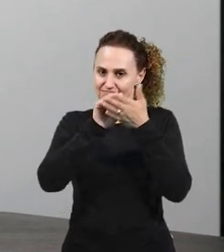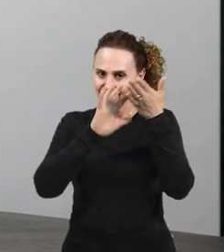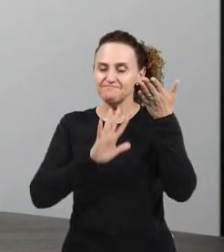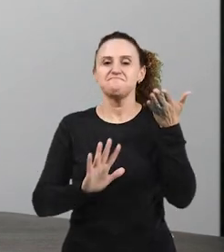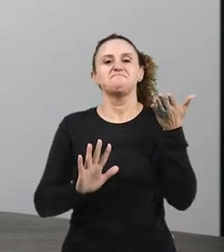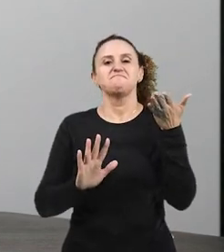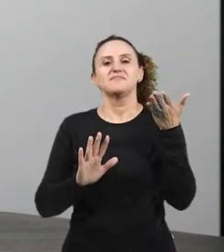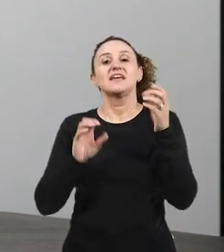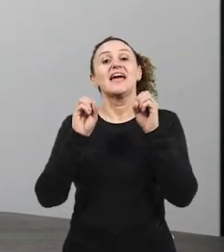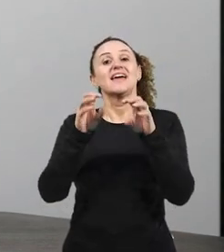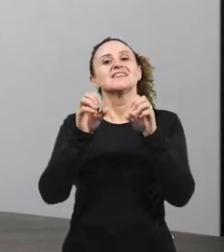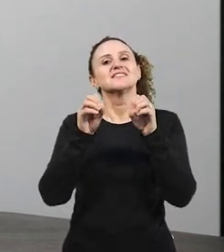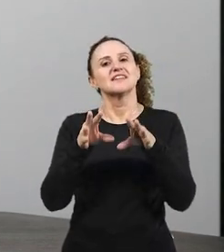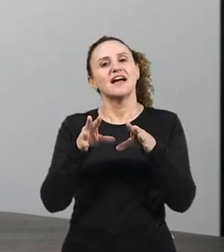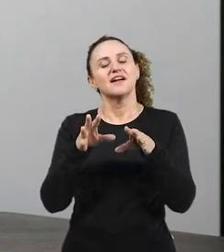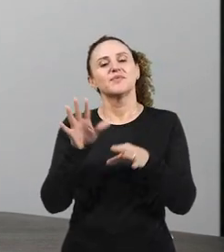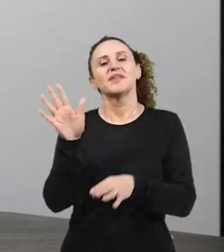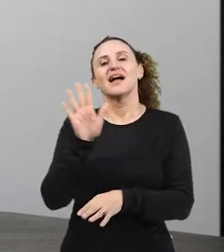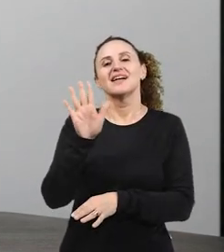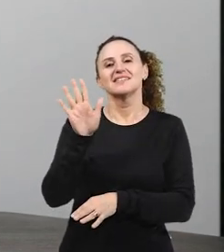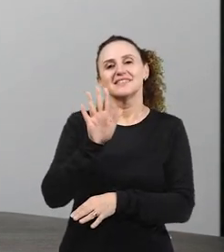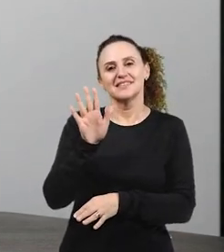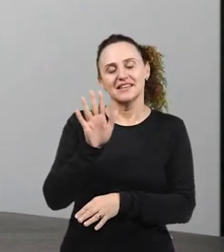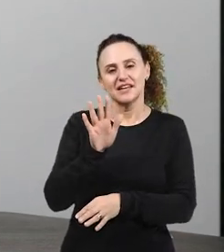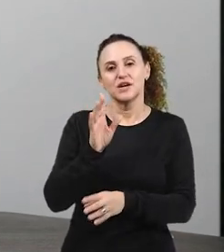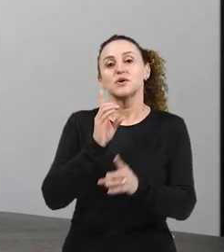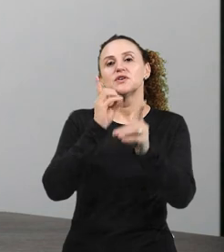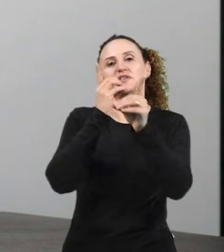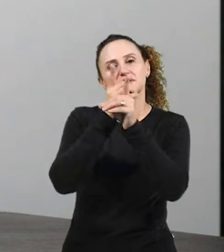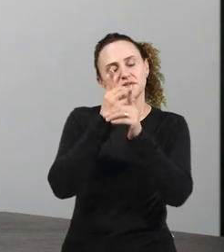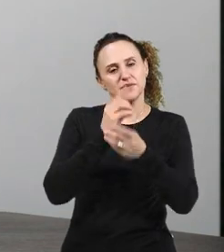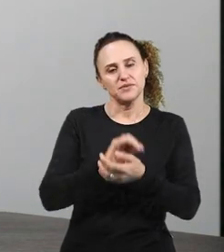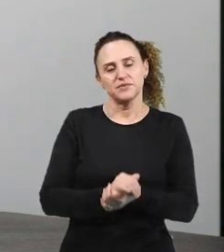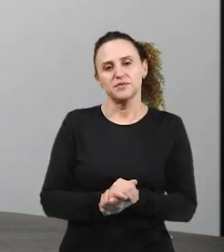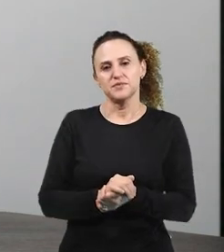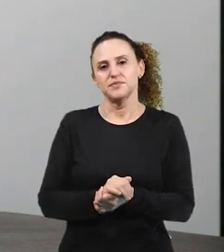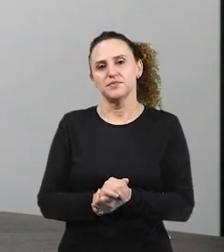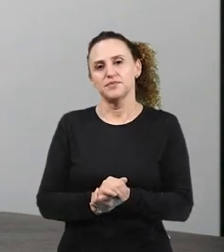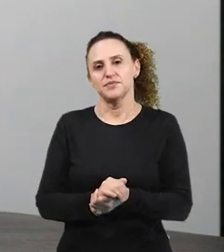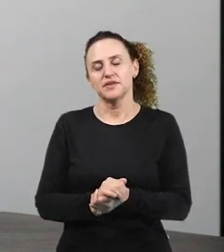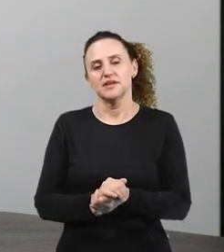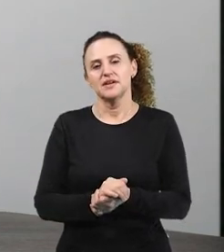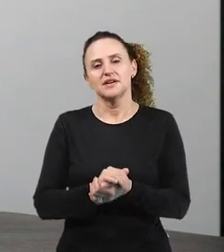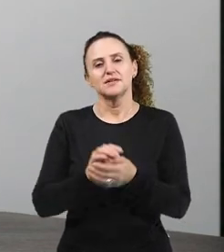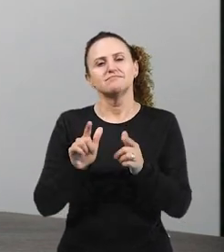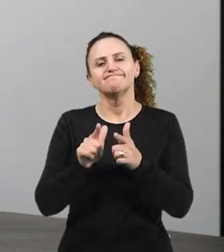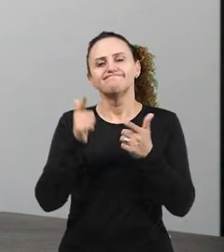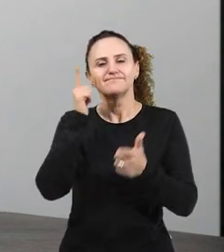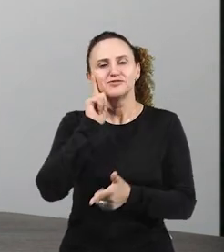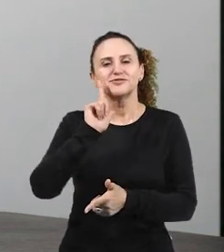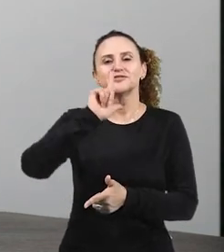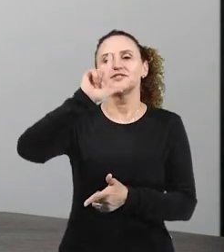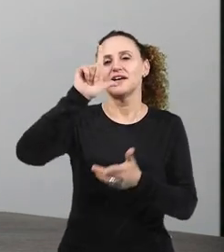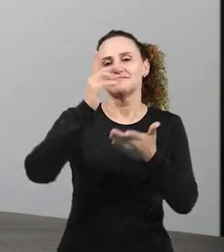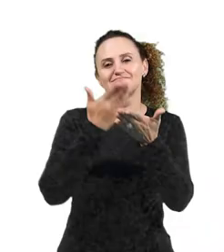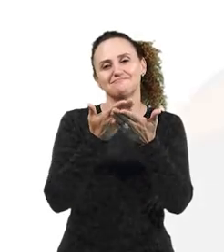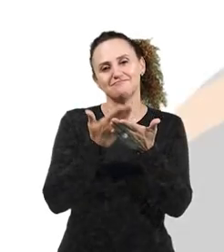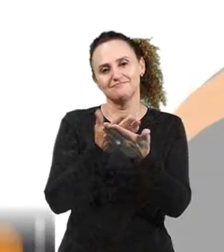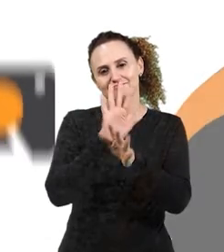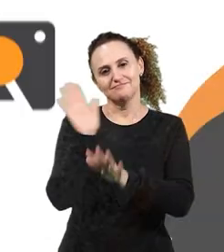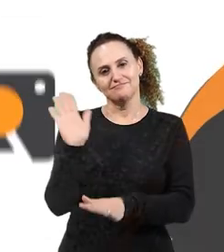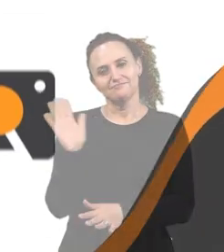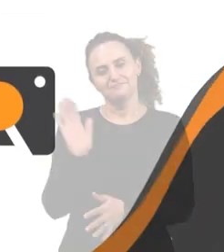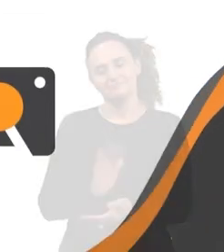vai ser ensinar. Até o próximo encontro e tenha muito sucesso nos estudos de vocês.